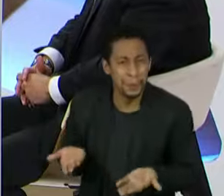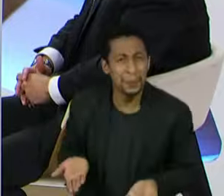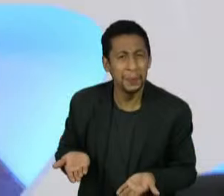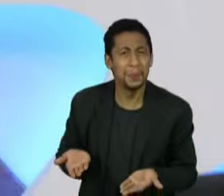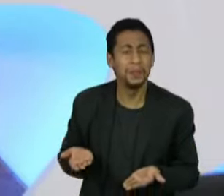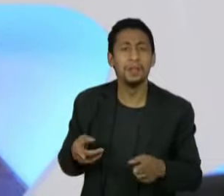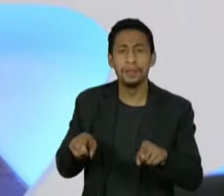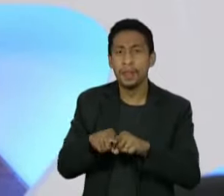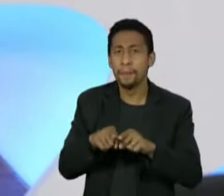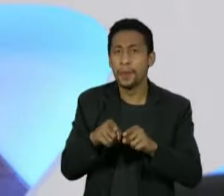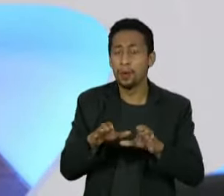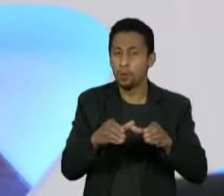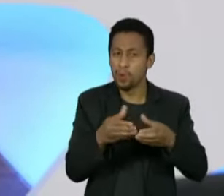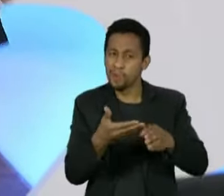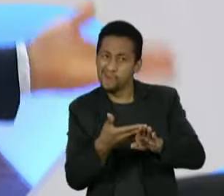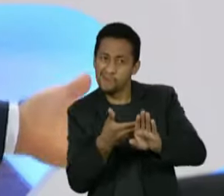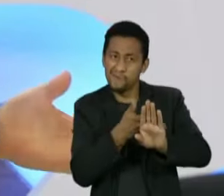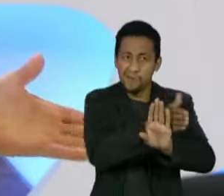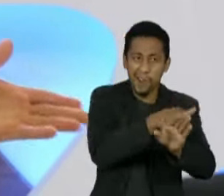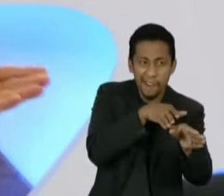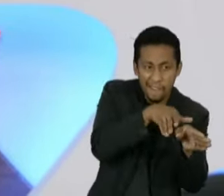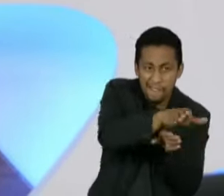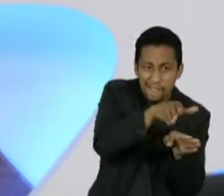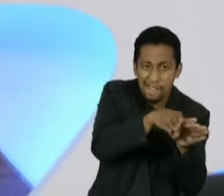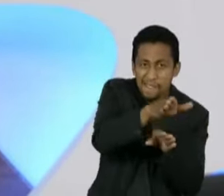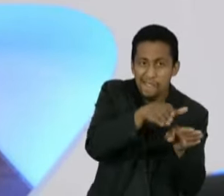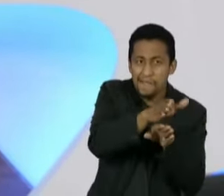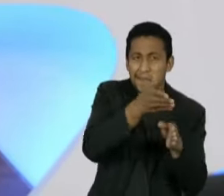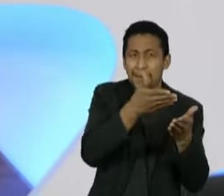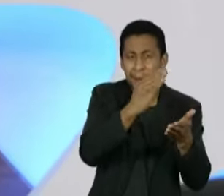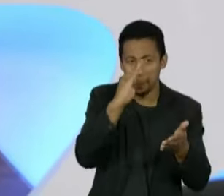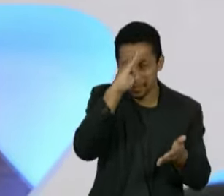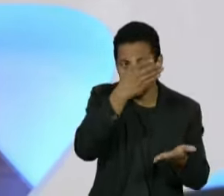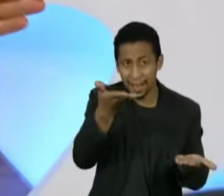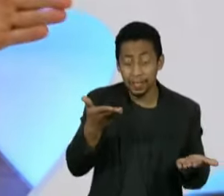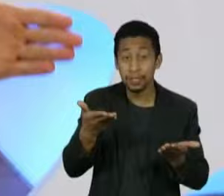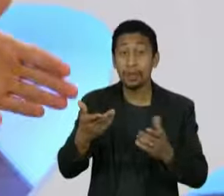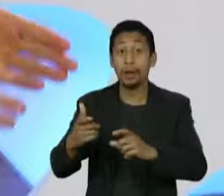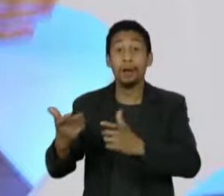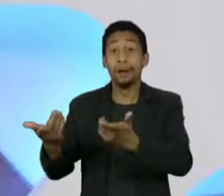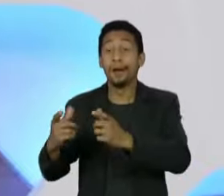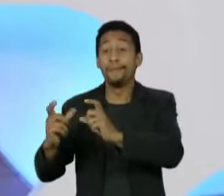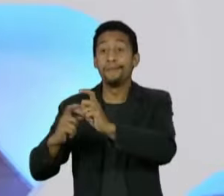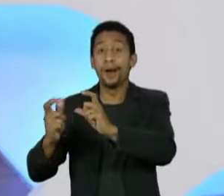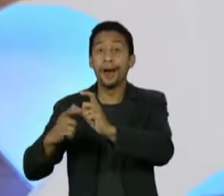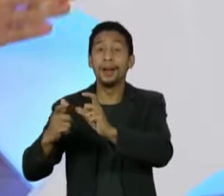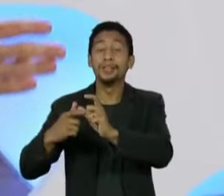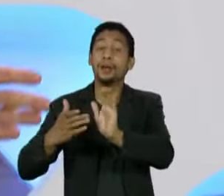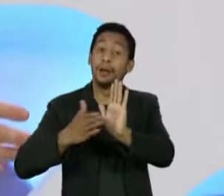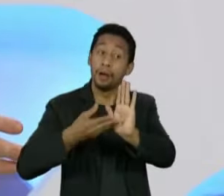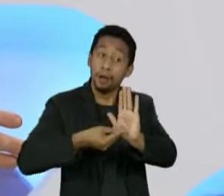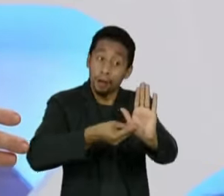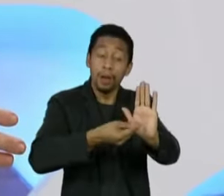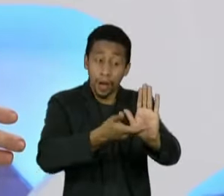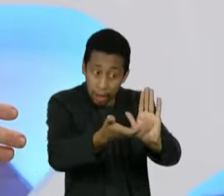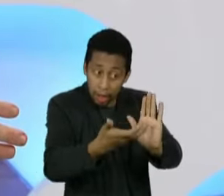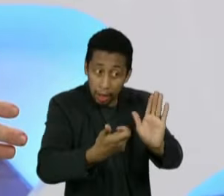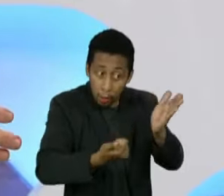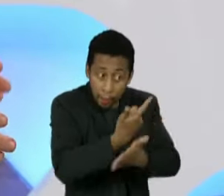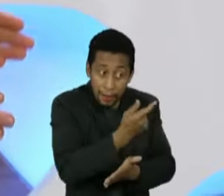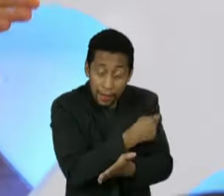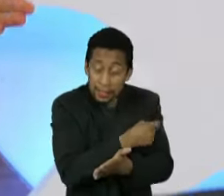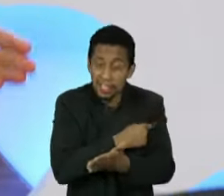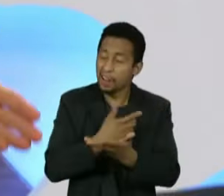ter gabinete paralelo, você recusar 101 ofertas da Pfizer. O gabinete paralelo não existe dentro do organograma do Estado